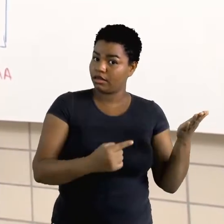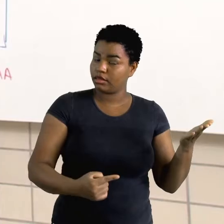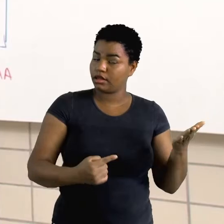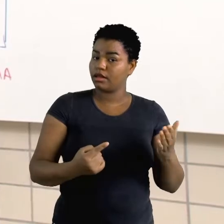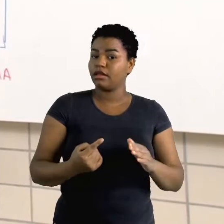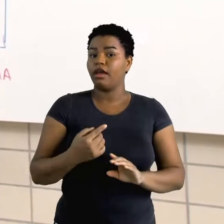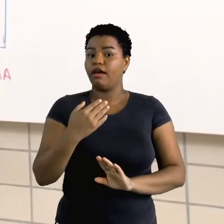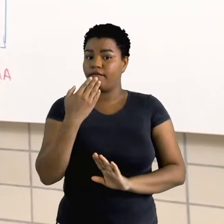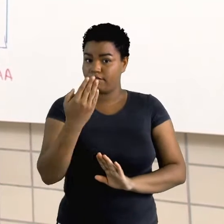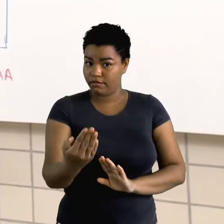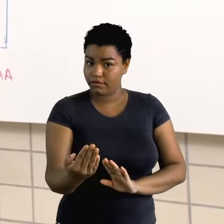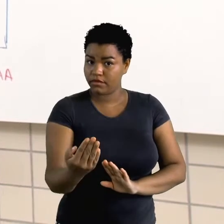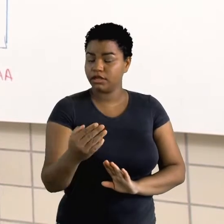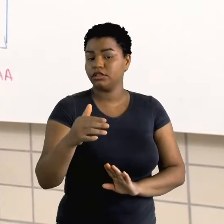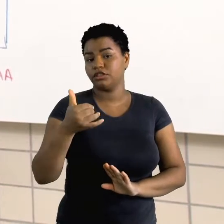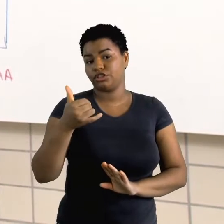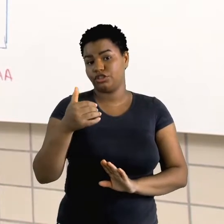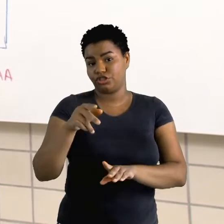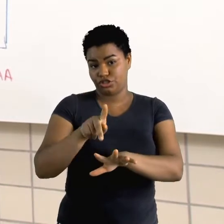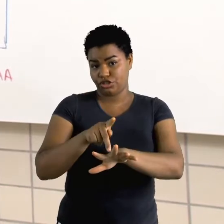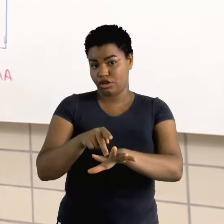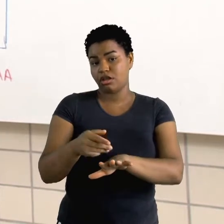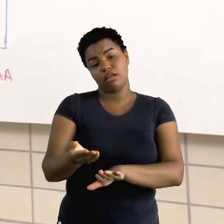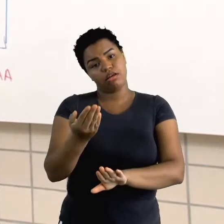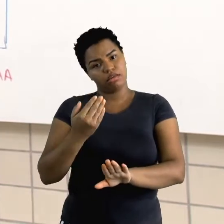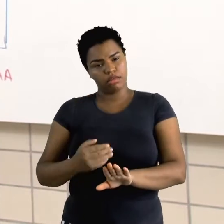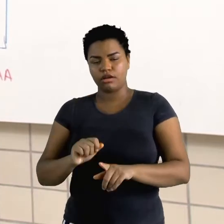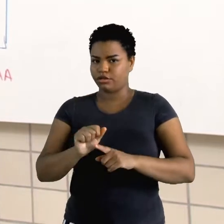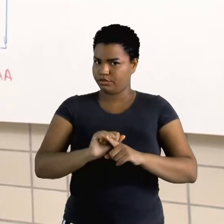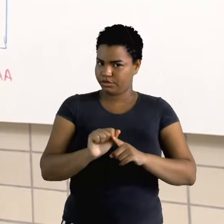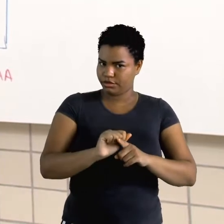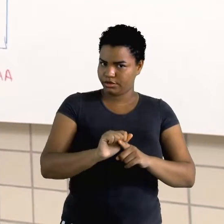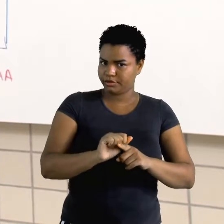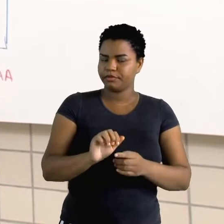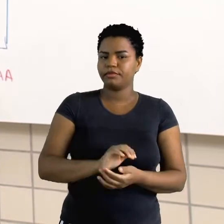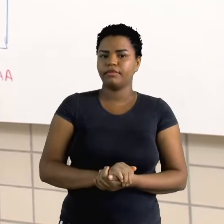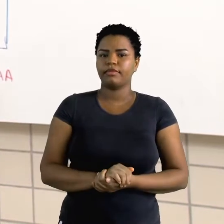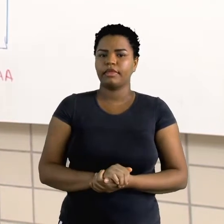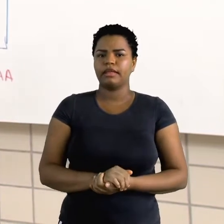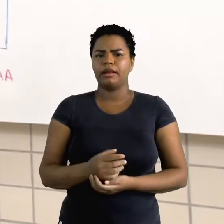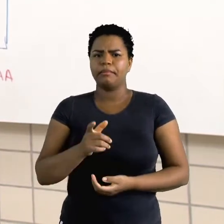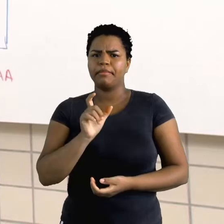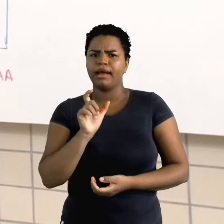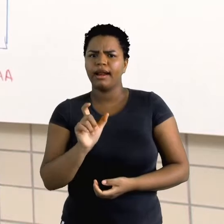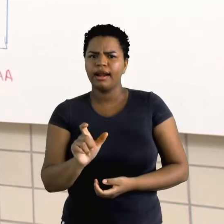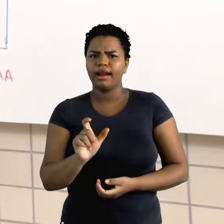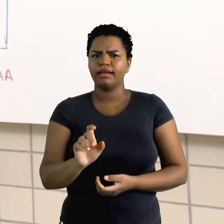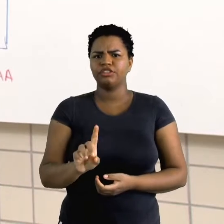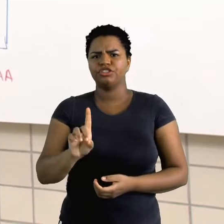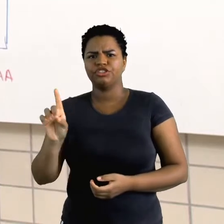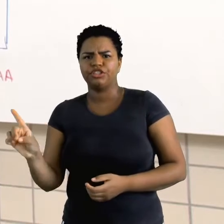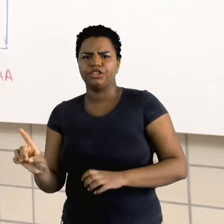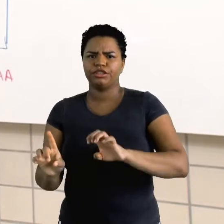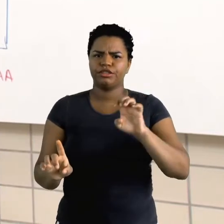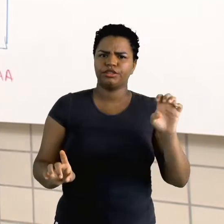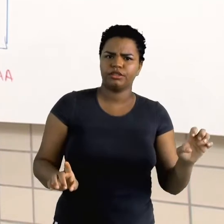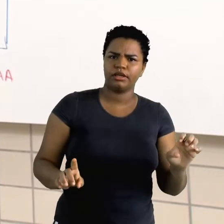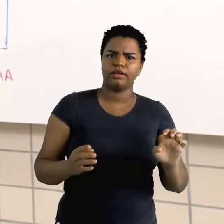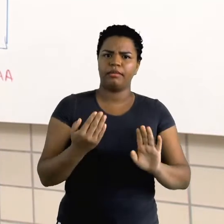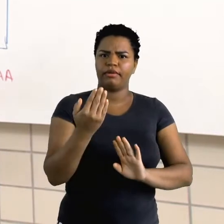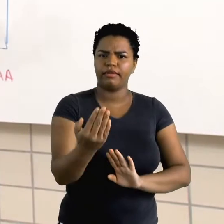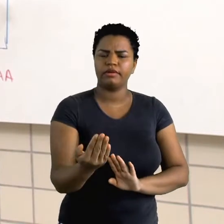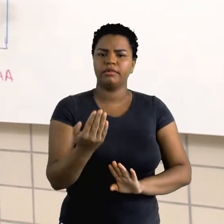Depois, nós vamos fazer o seguinte. Ao invés de nós falarmos direita, esquerda, para trás e para frente, nós vamos falar